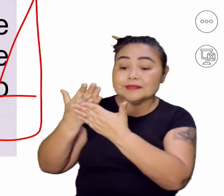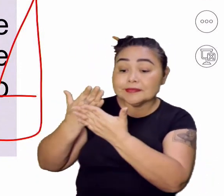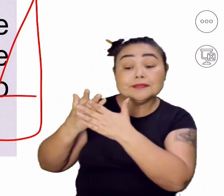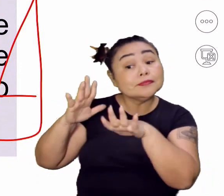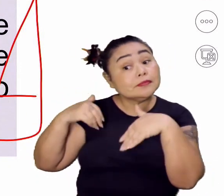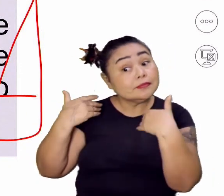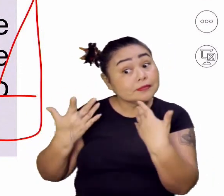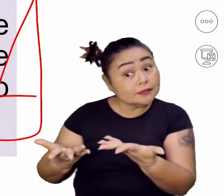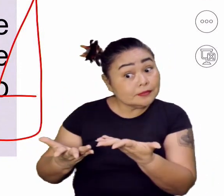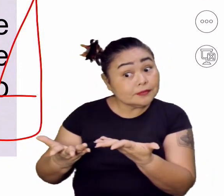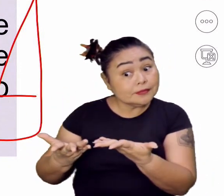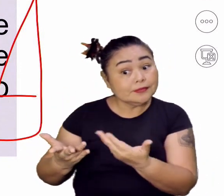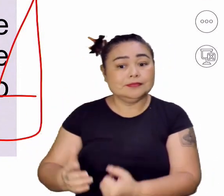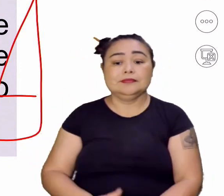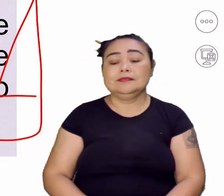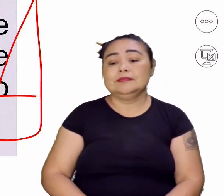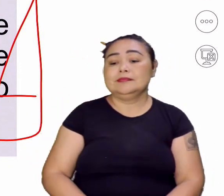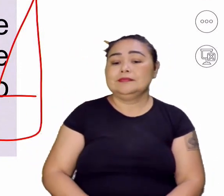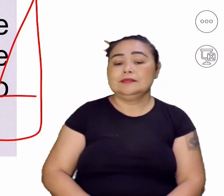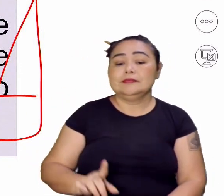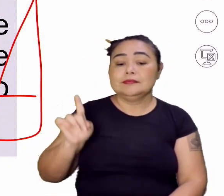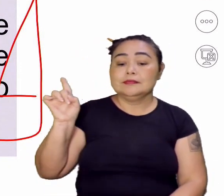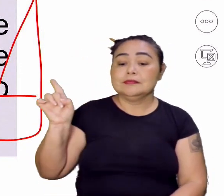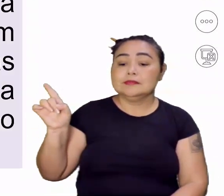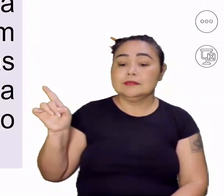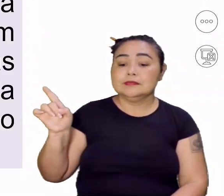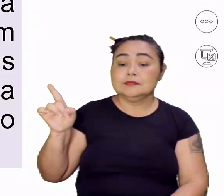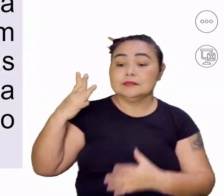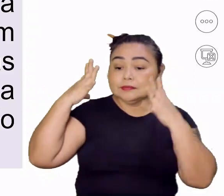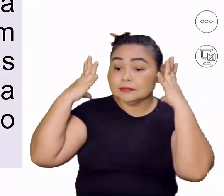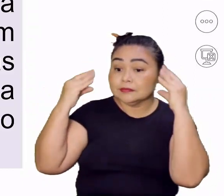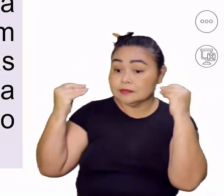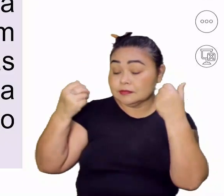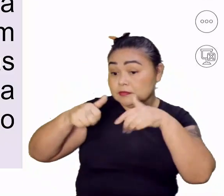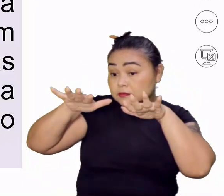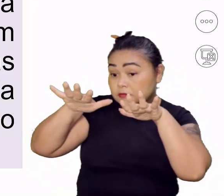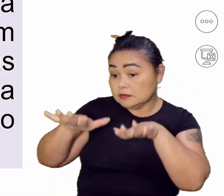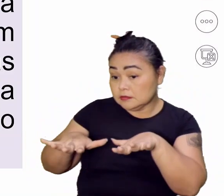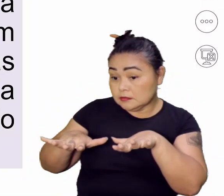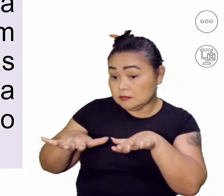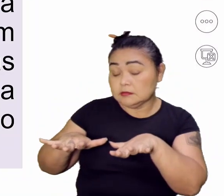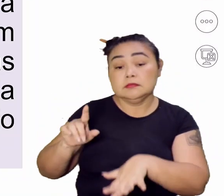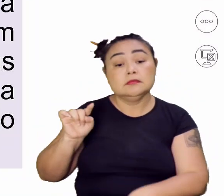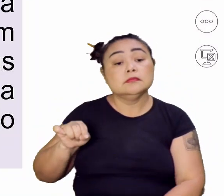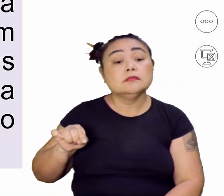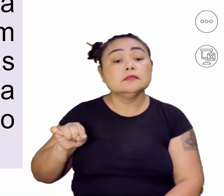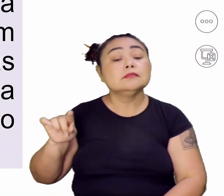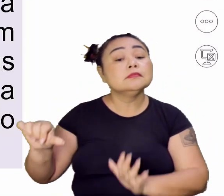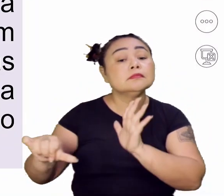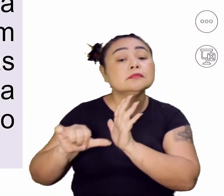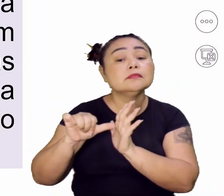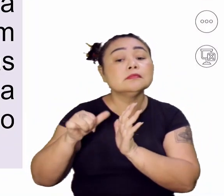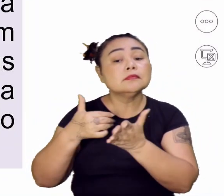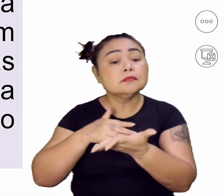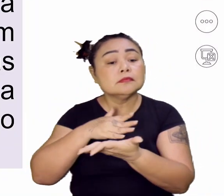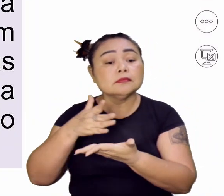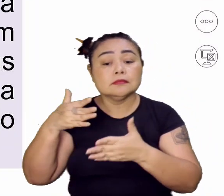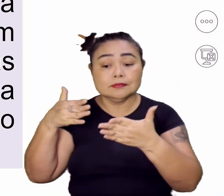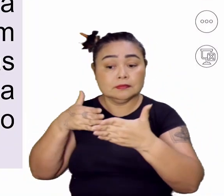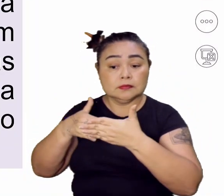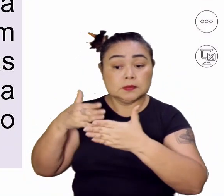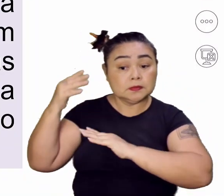é. Então eram eles que estavam aqui. Com a primeira reação ao embargo